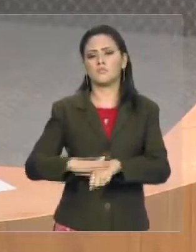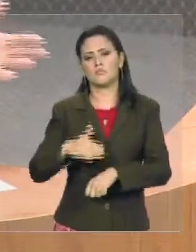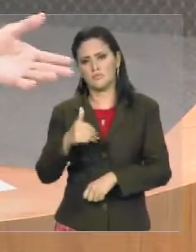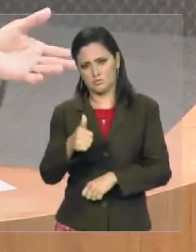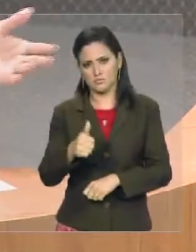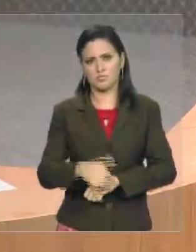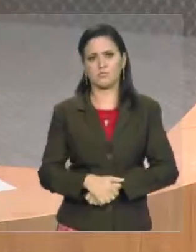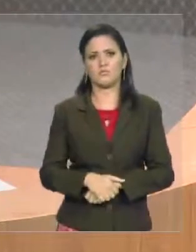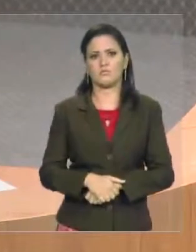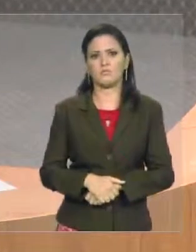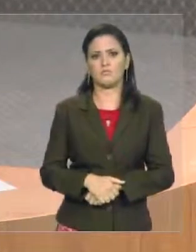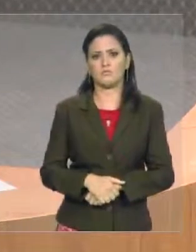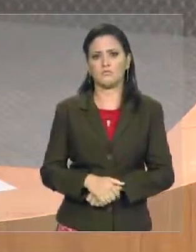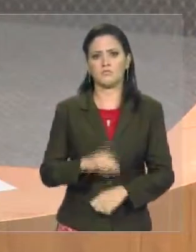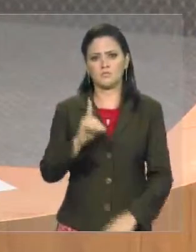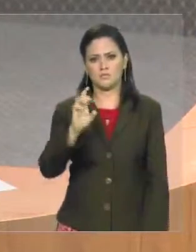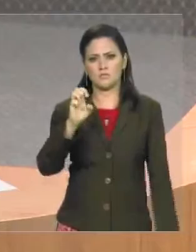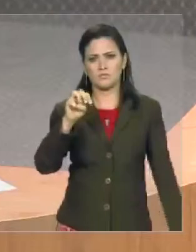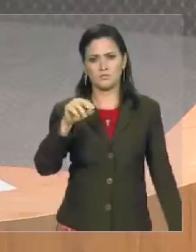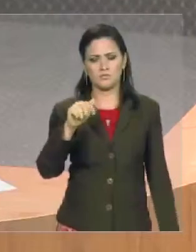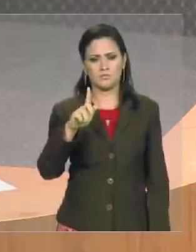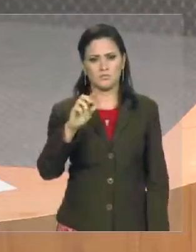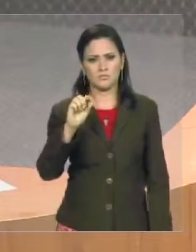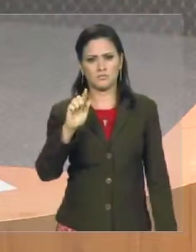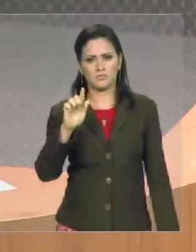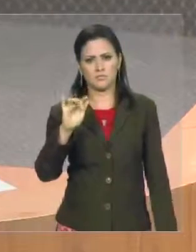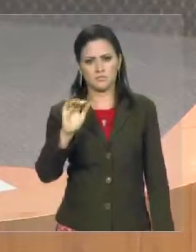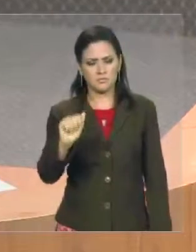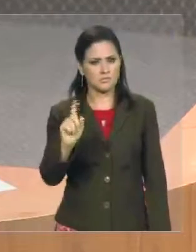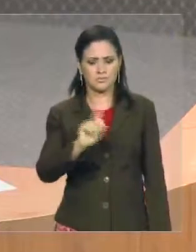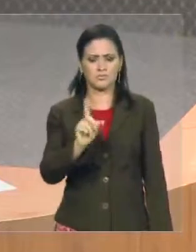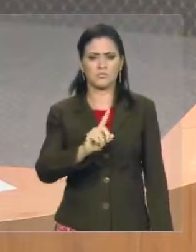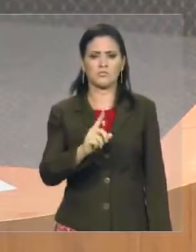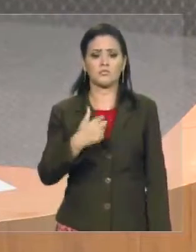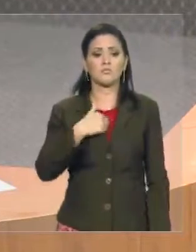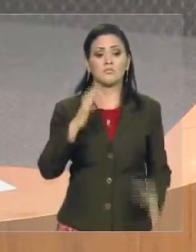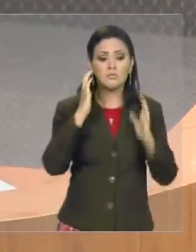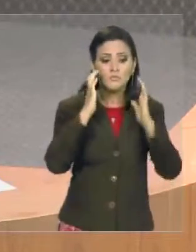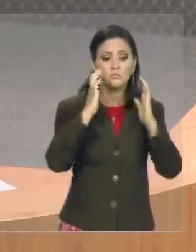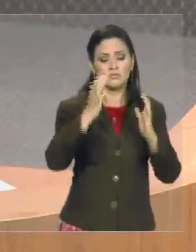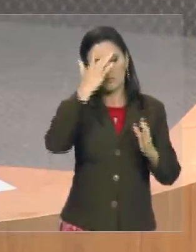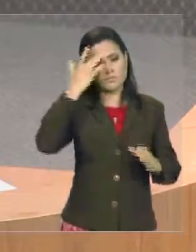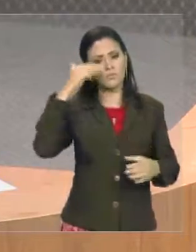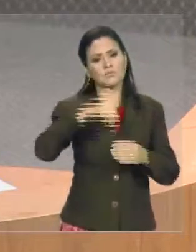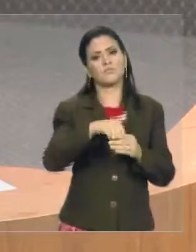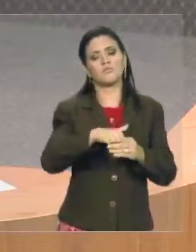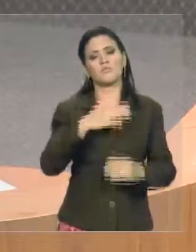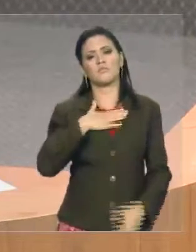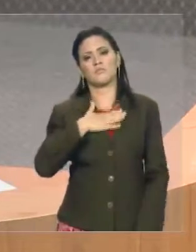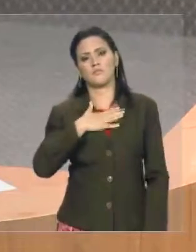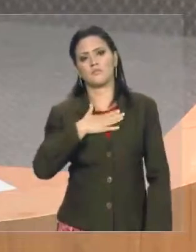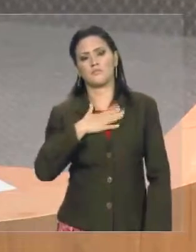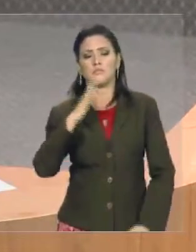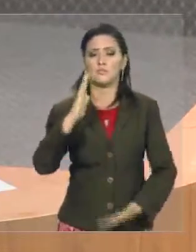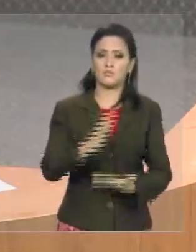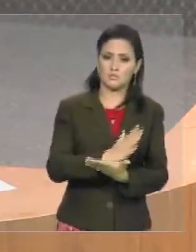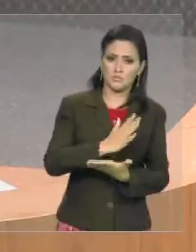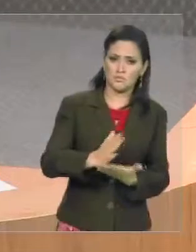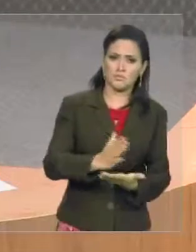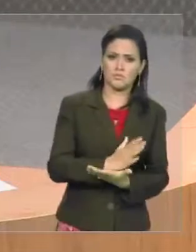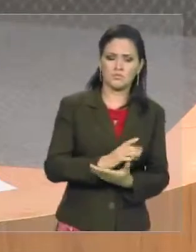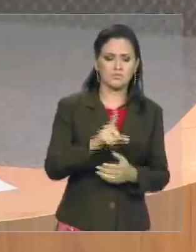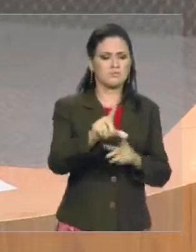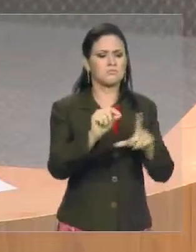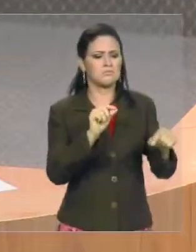Então, não se trata de demagogia, se trata de respeito a quem me trouxe aqui, muito embora alguns tenham lados bem